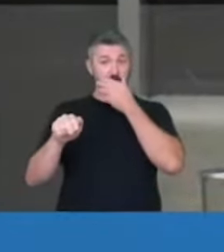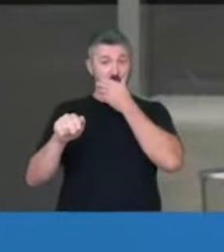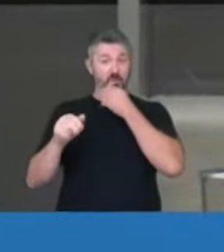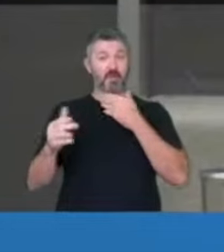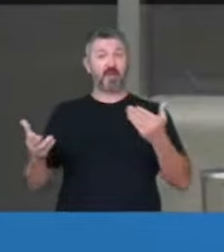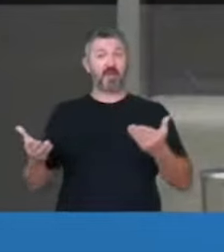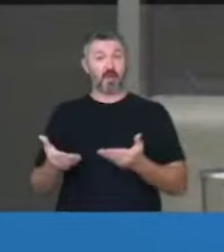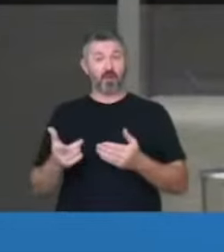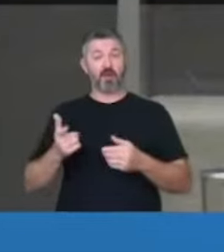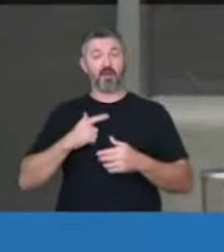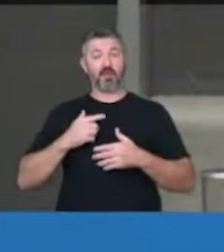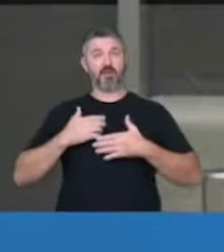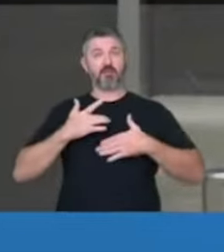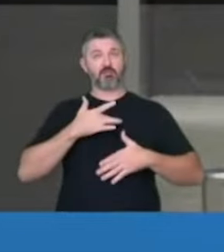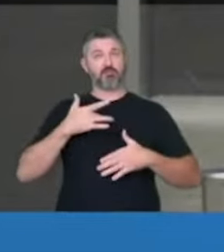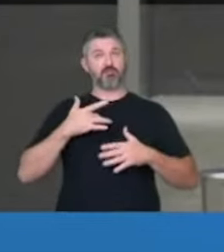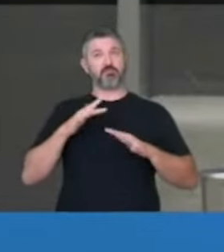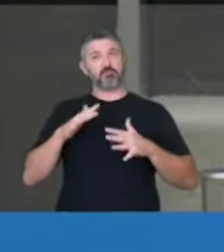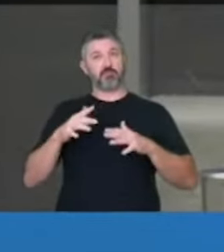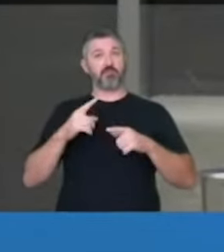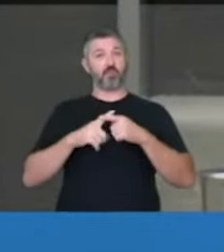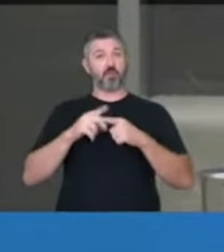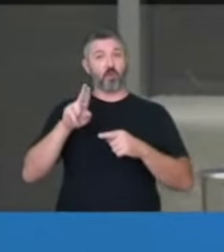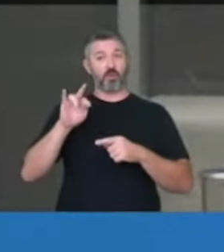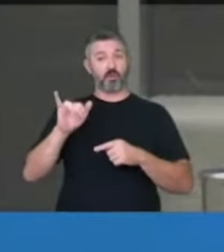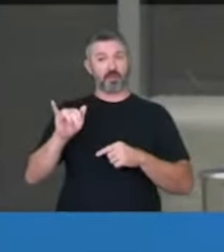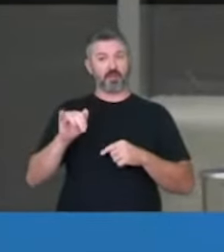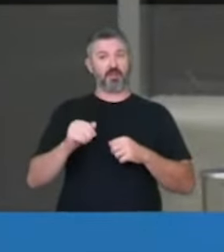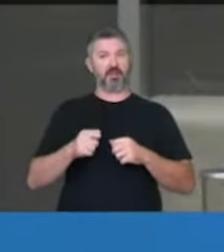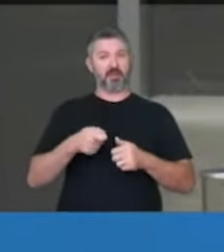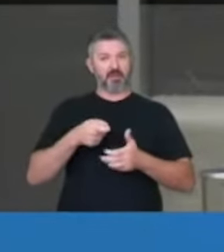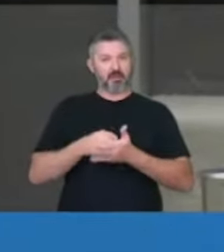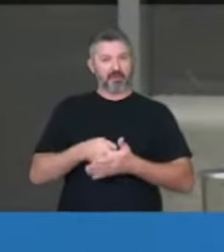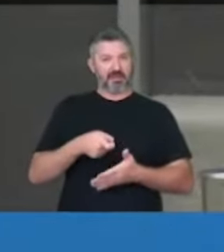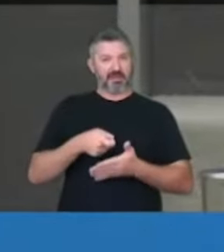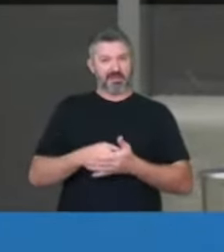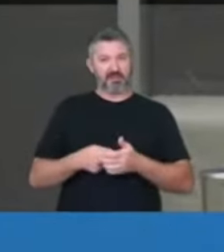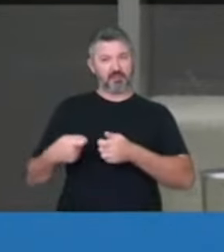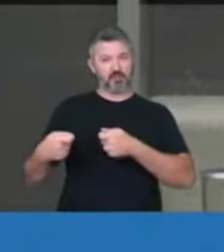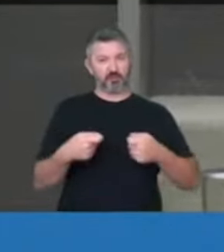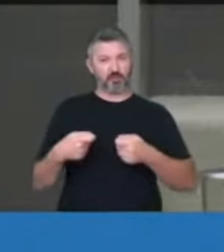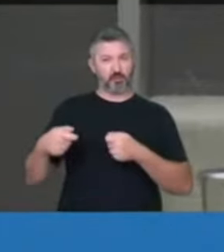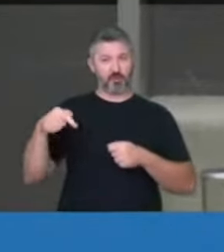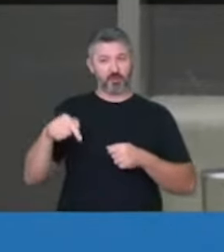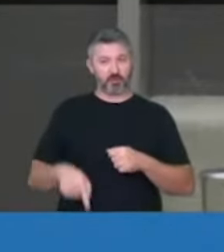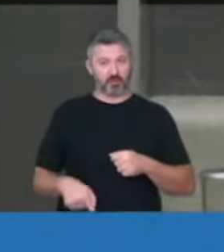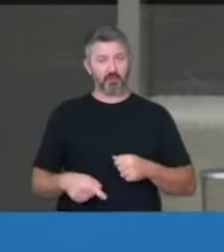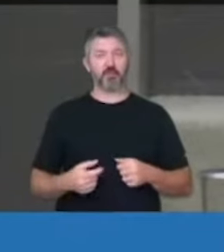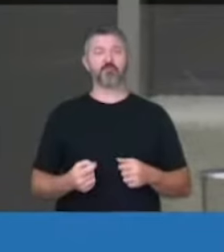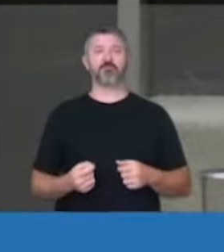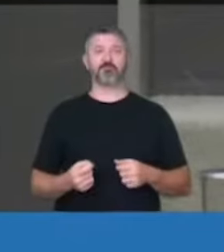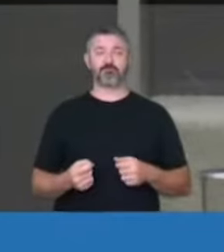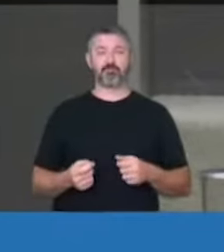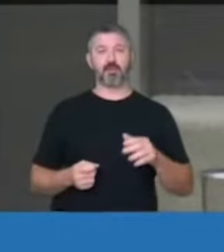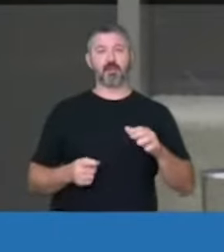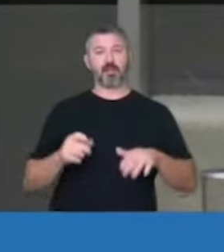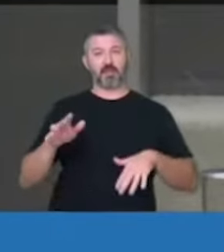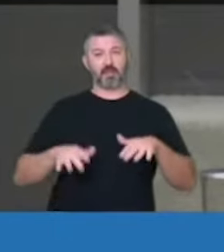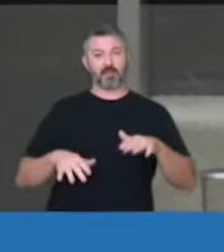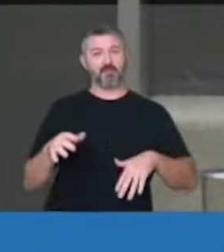mas na UTI, porque o ritmo e a disputa aqui tem sido muitas vezes